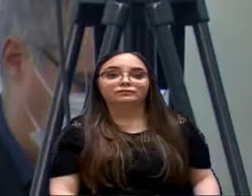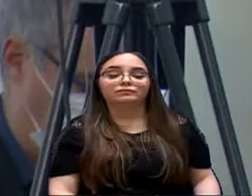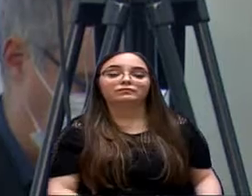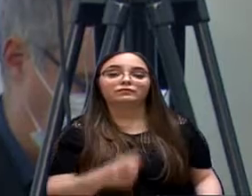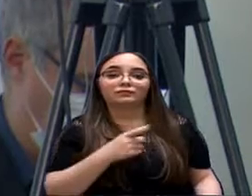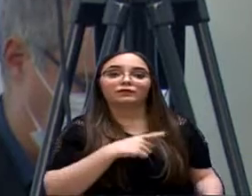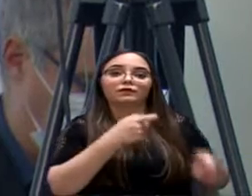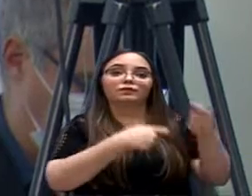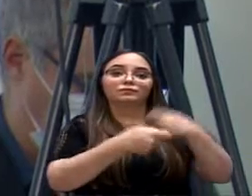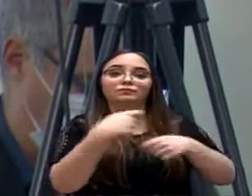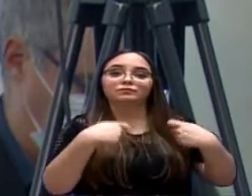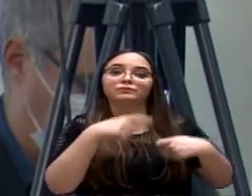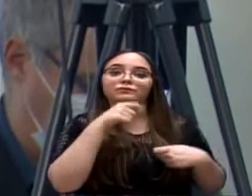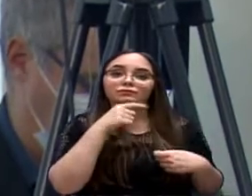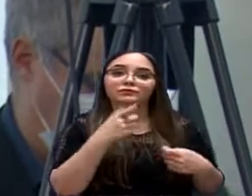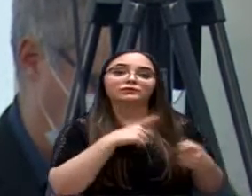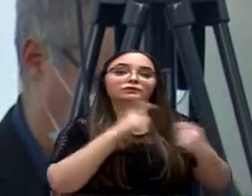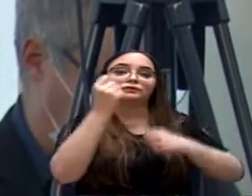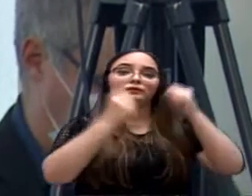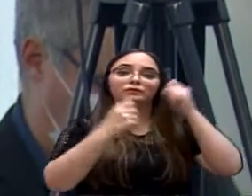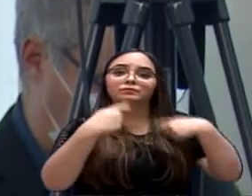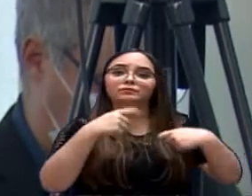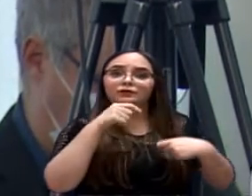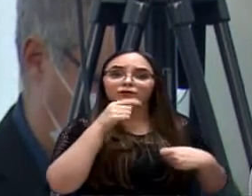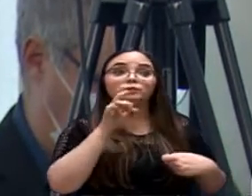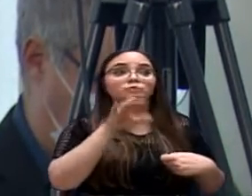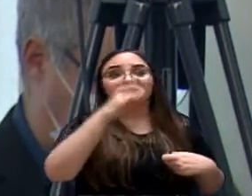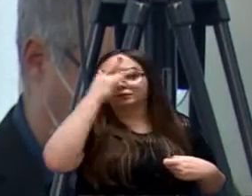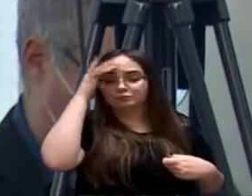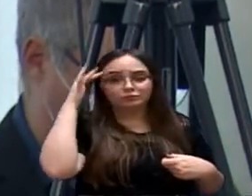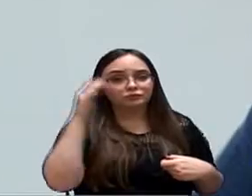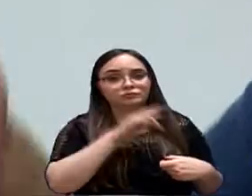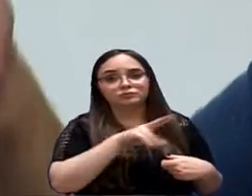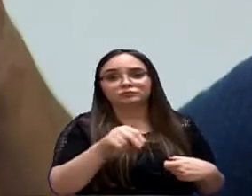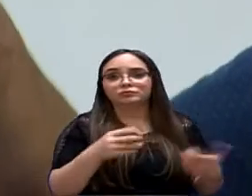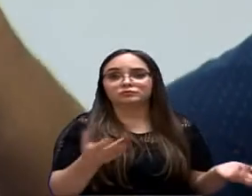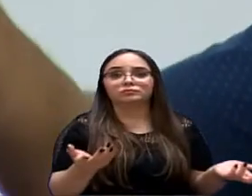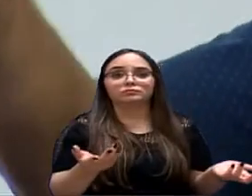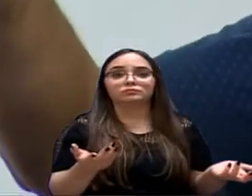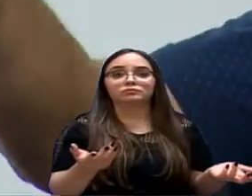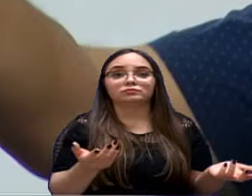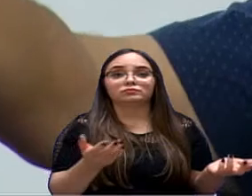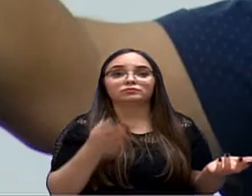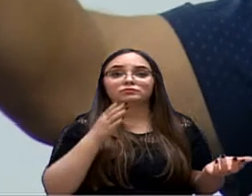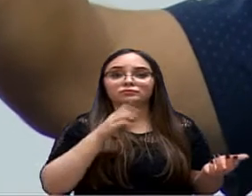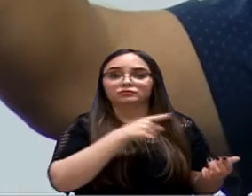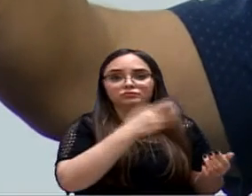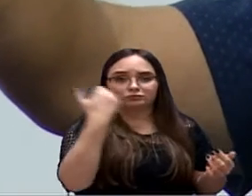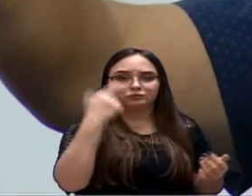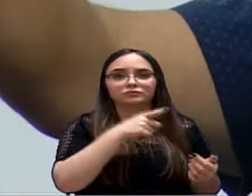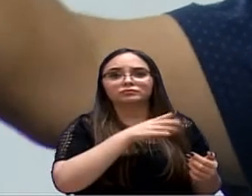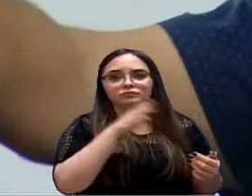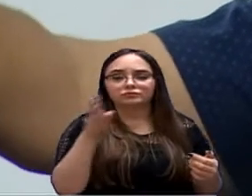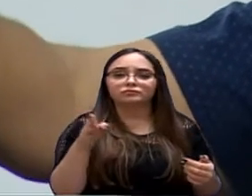água, tem as indústrias que precisam de água. Não é só... O cara faz empreendimento, não tem nem escola, Vitão. Você foi visitar, você era da habitação junto com a Yara.